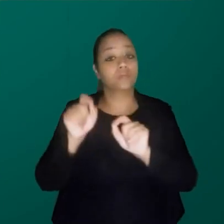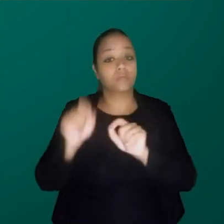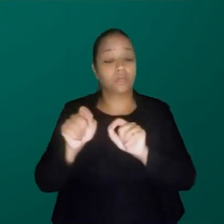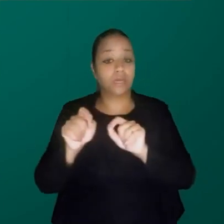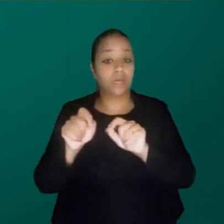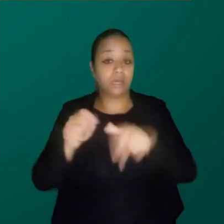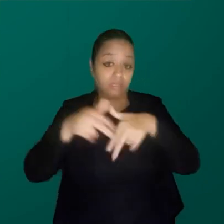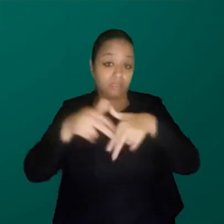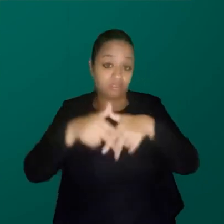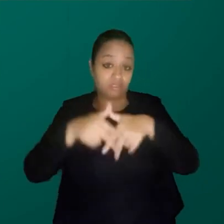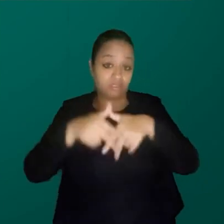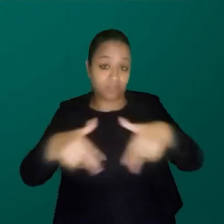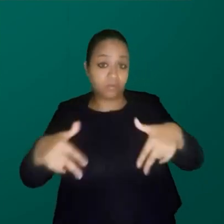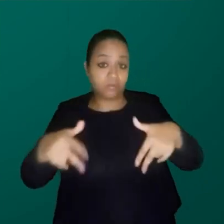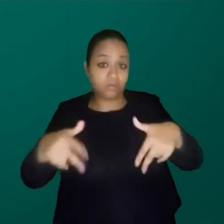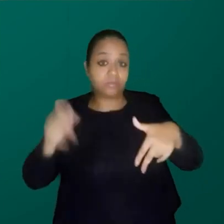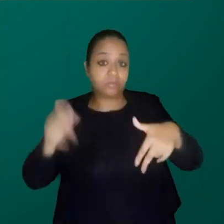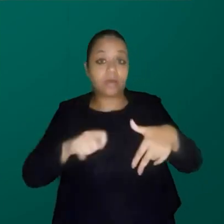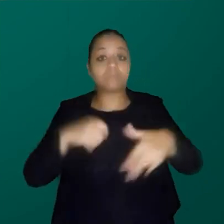também é construído.